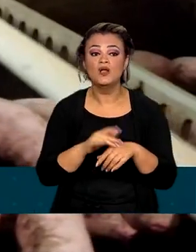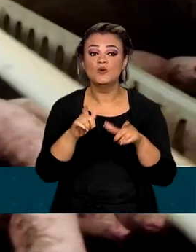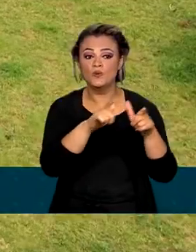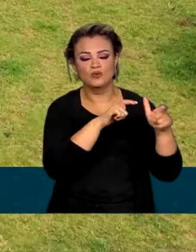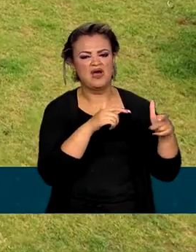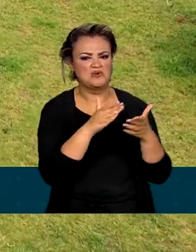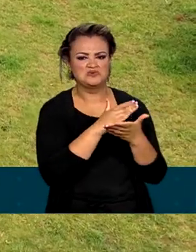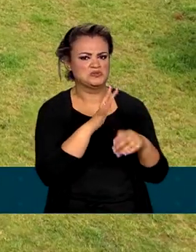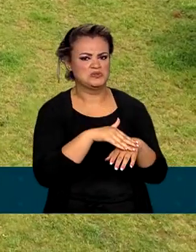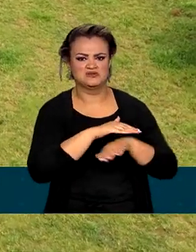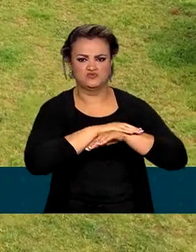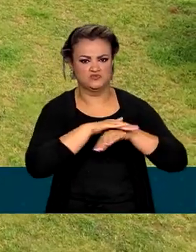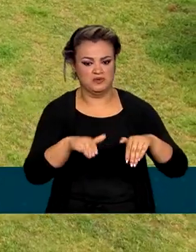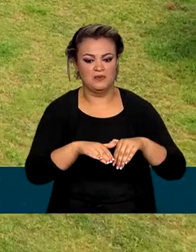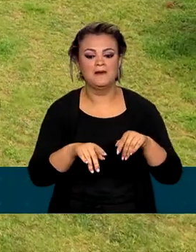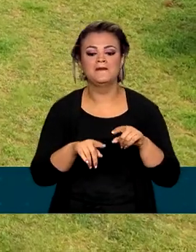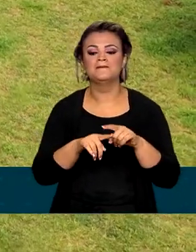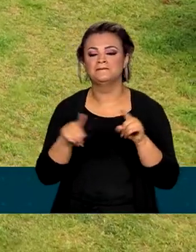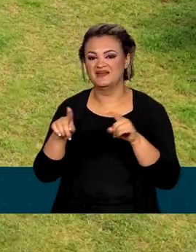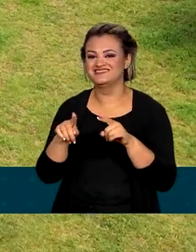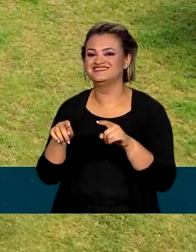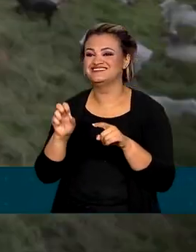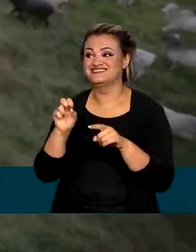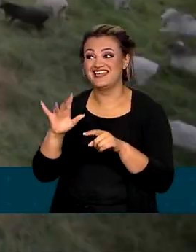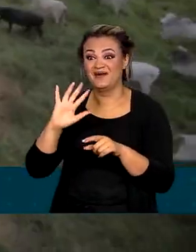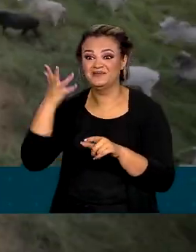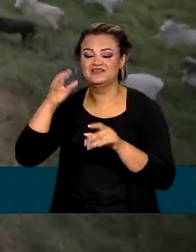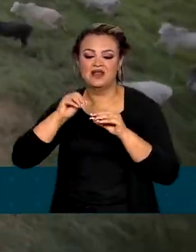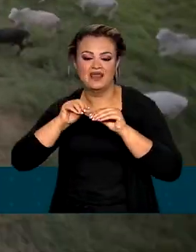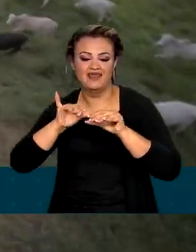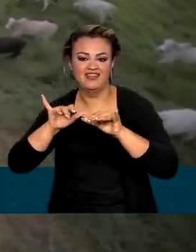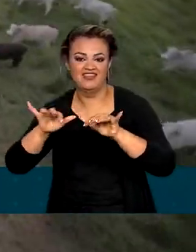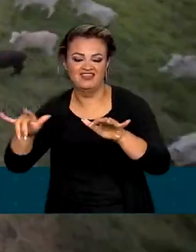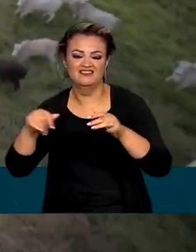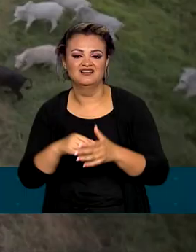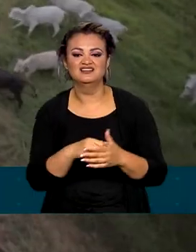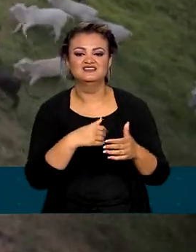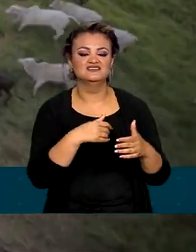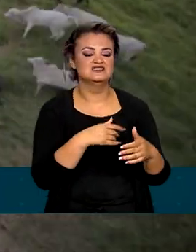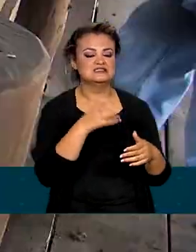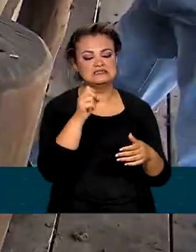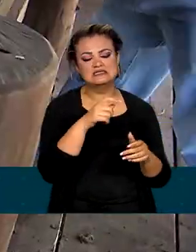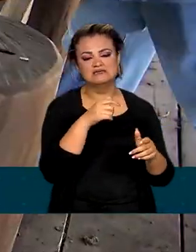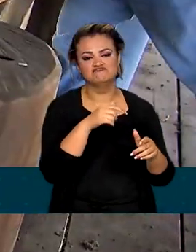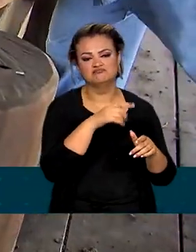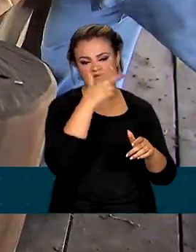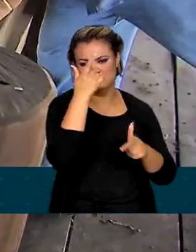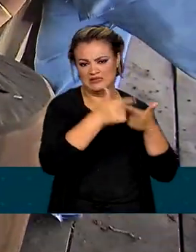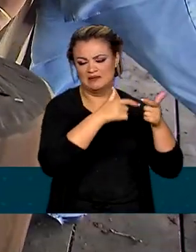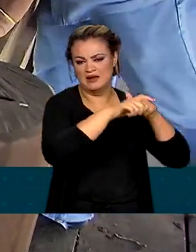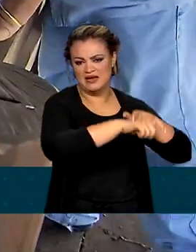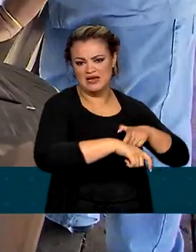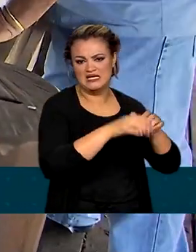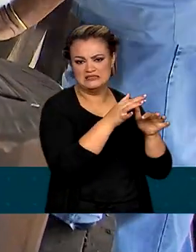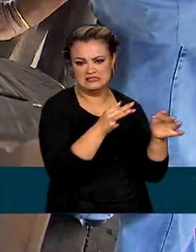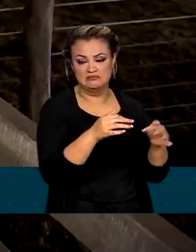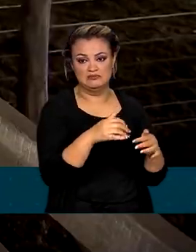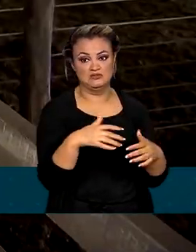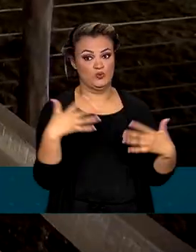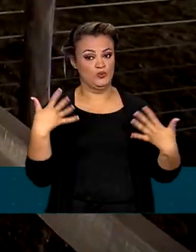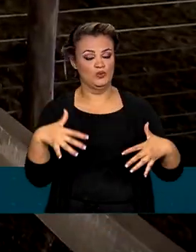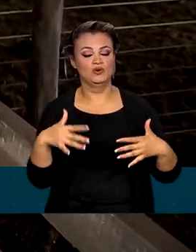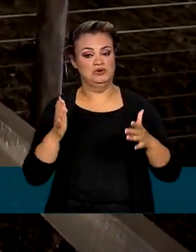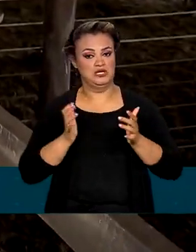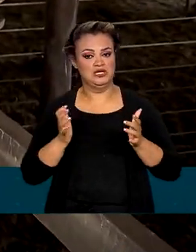regiões, é extremamente contagiosa. E do pequeno ao grande produtor, os prejuízos com a aftosa